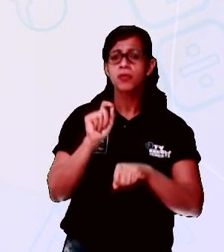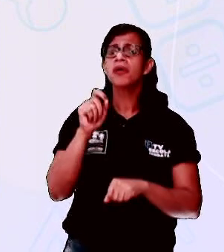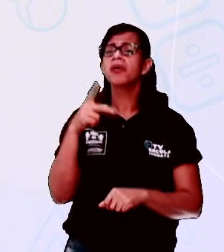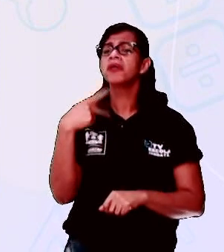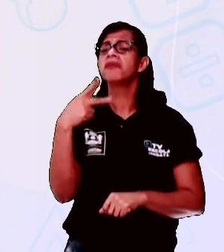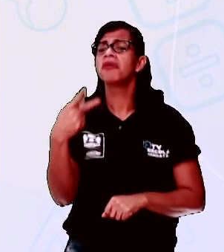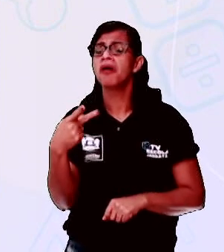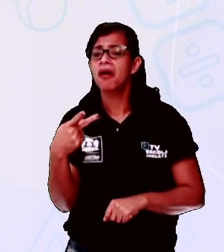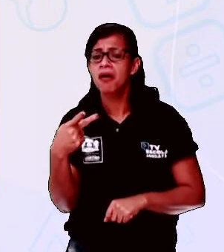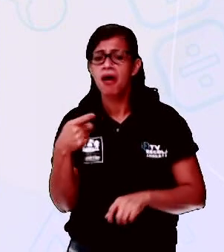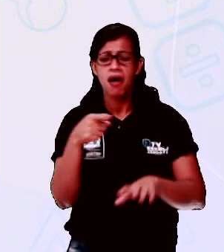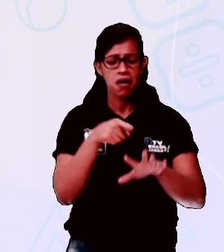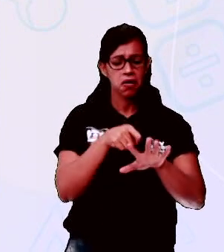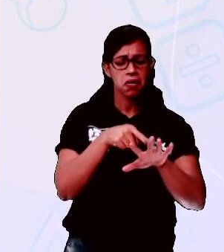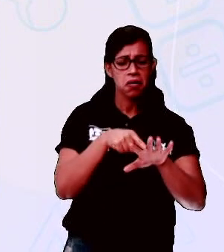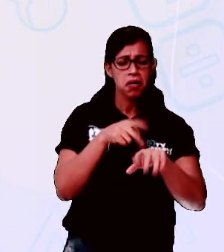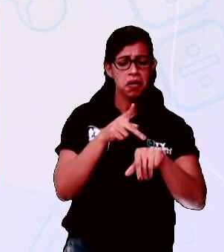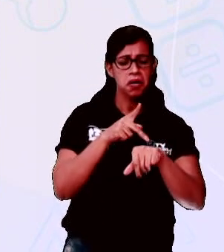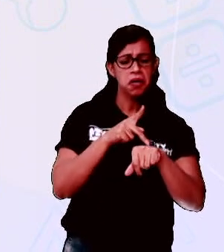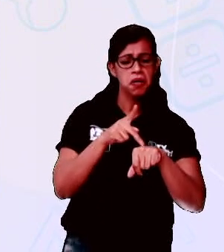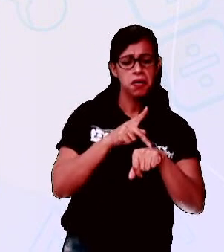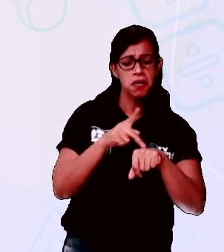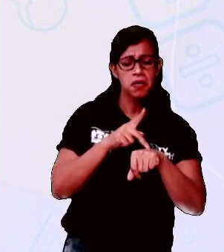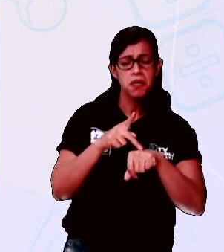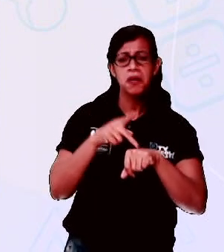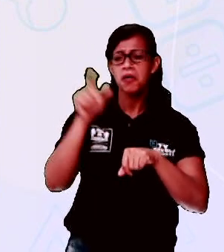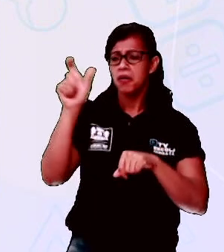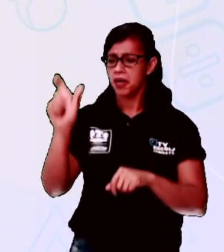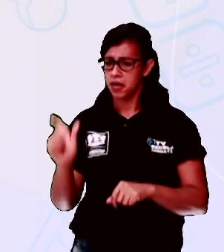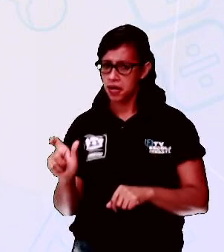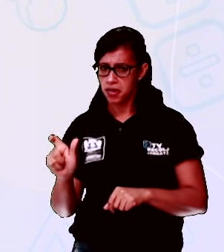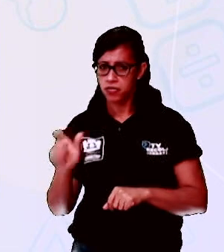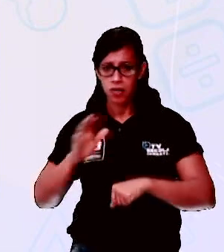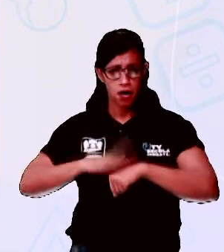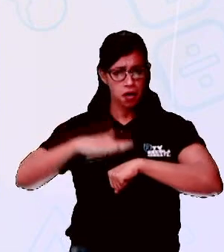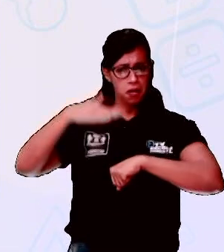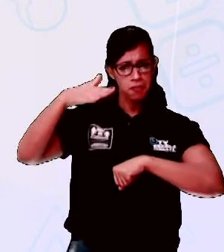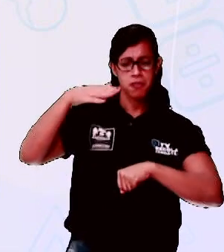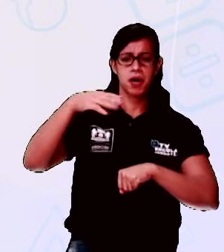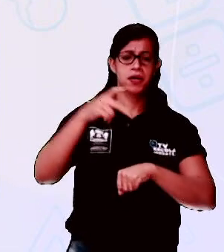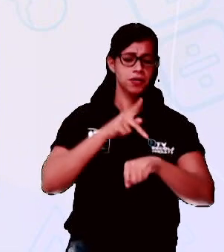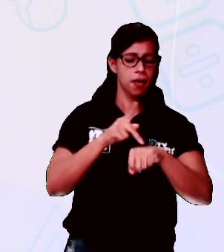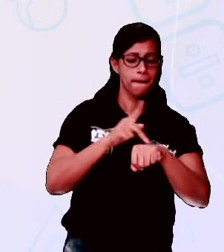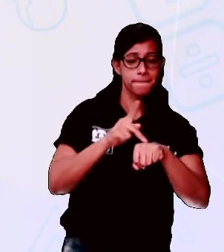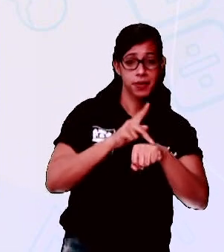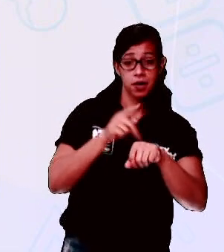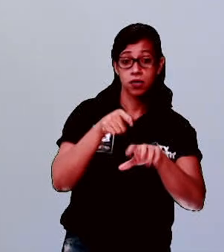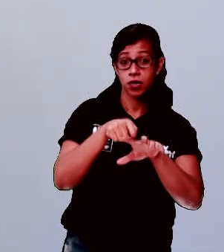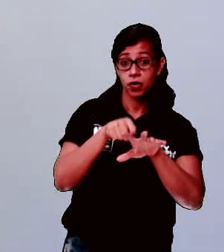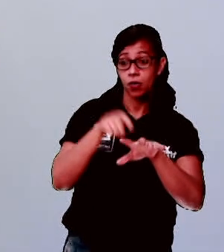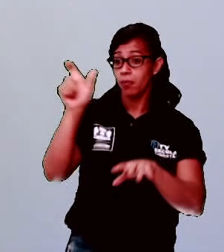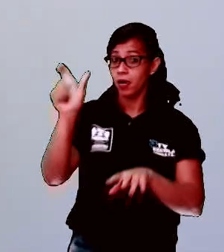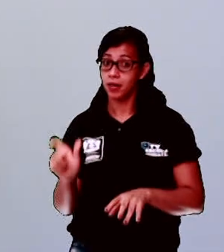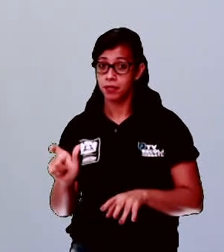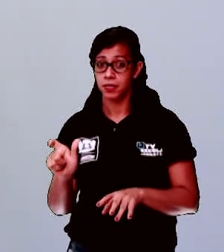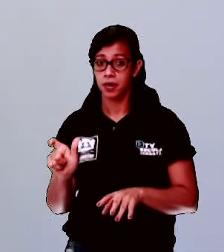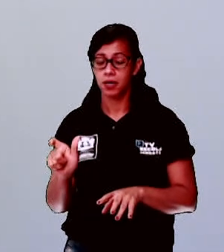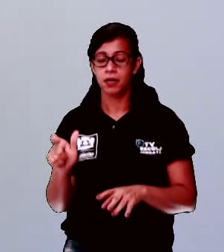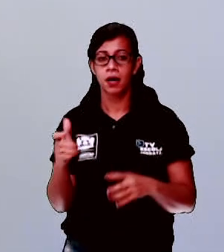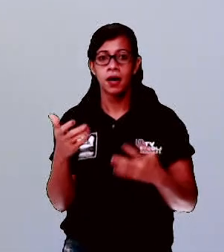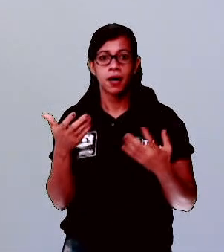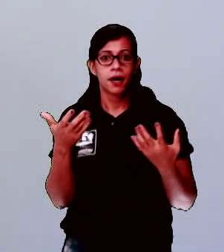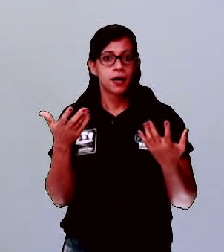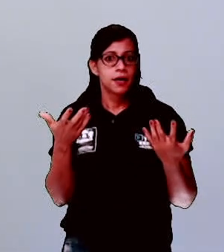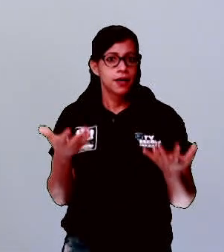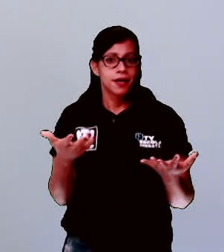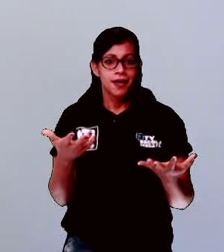preto tem o peito do pé mais preto que o peito do pé de Pedro. Nossa, quanto pé